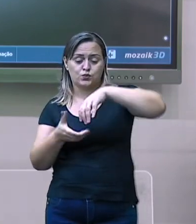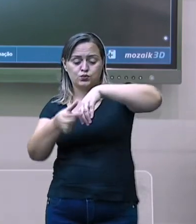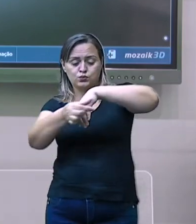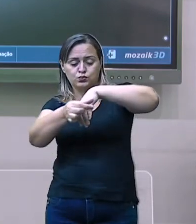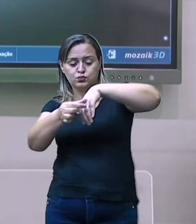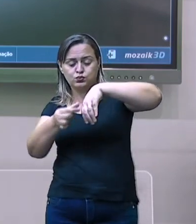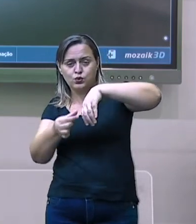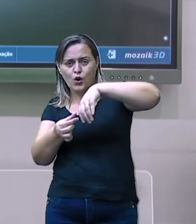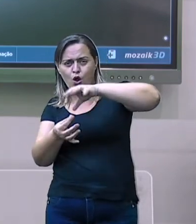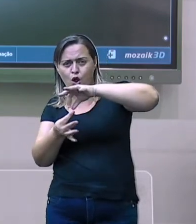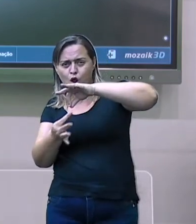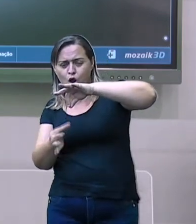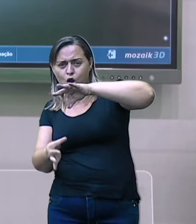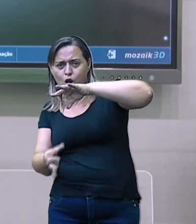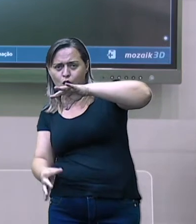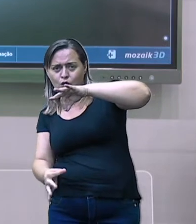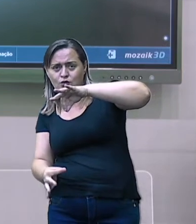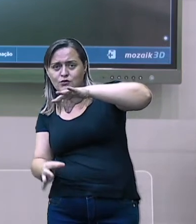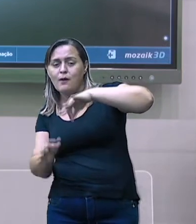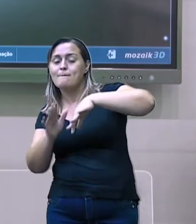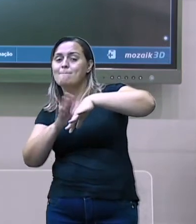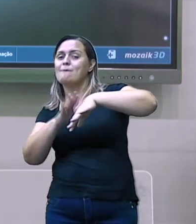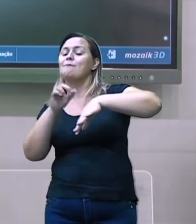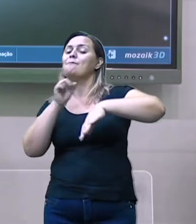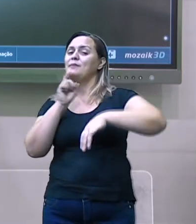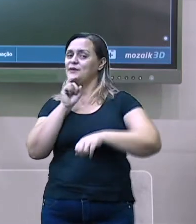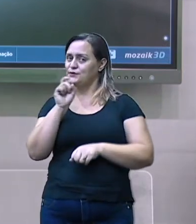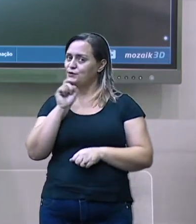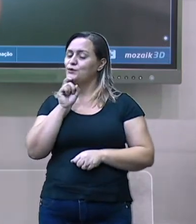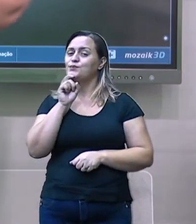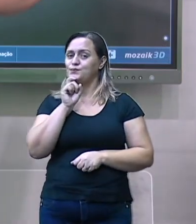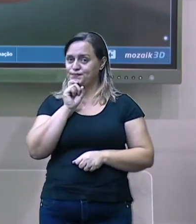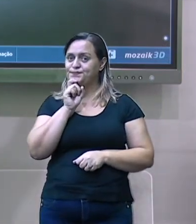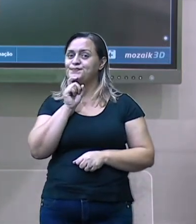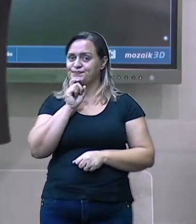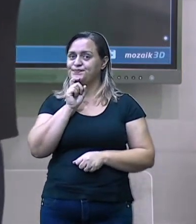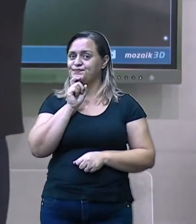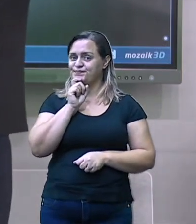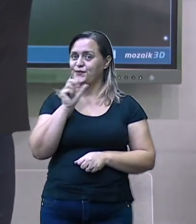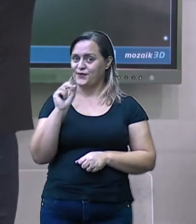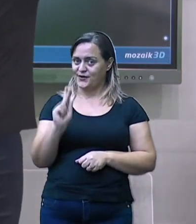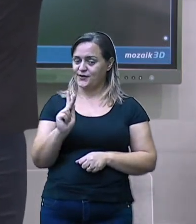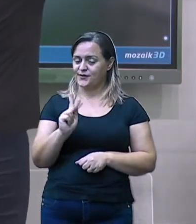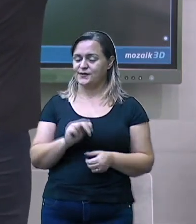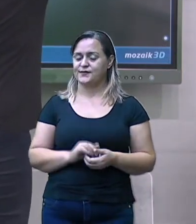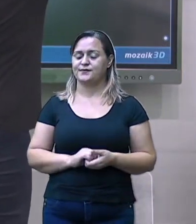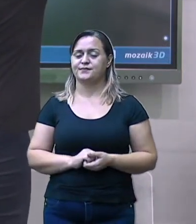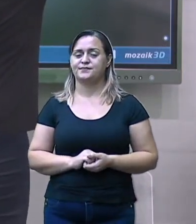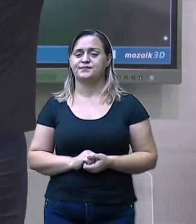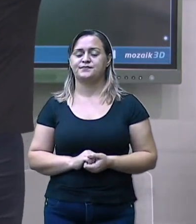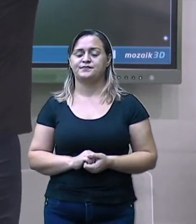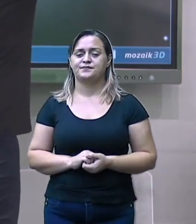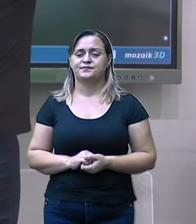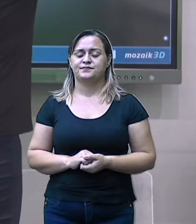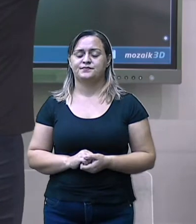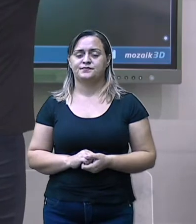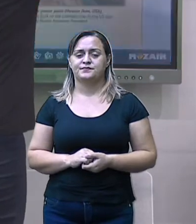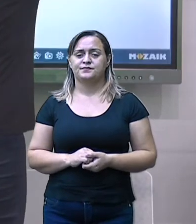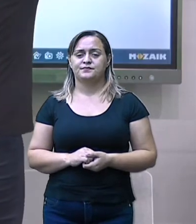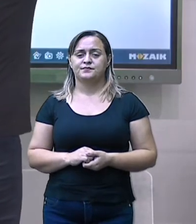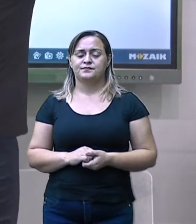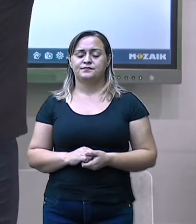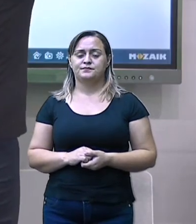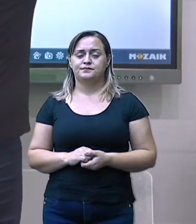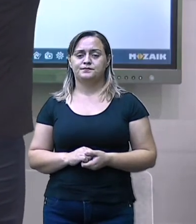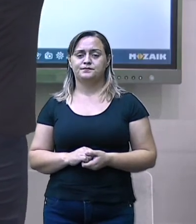mais frio é o lugar. Ok? Vamos voltar agora para a nossa